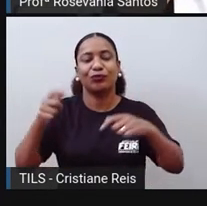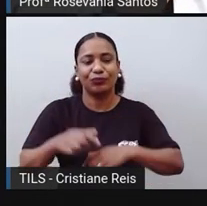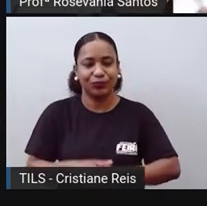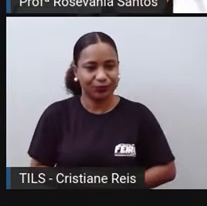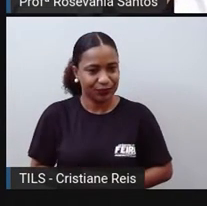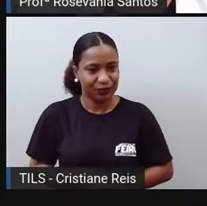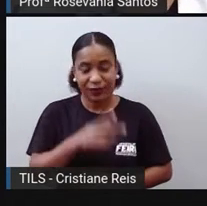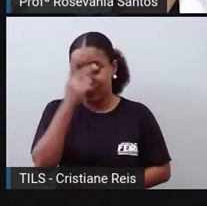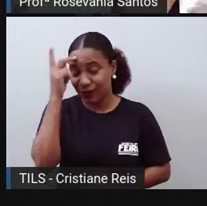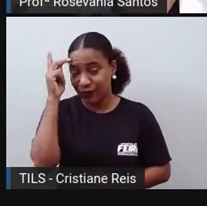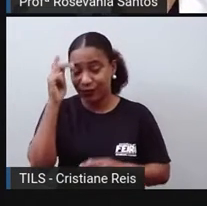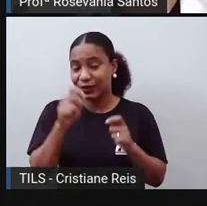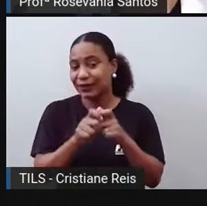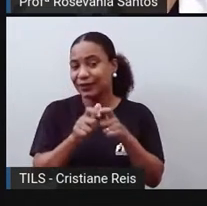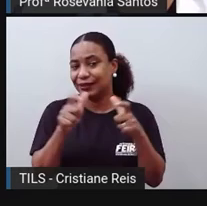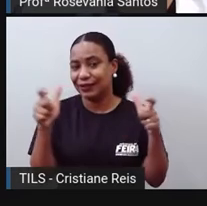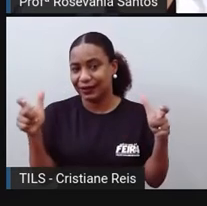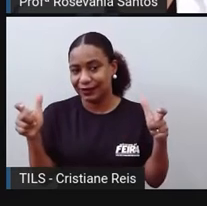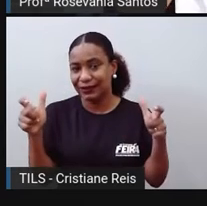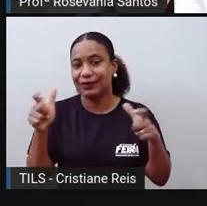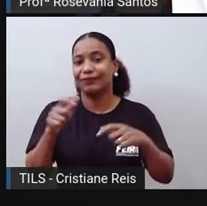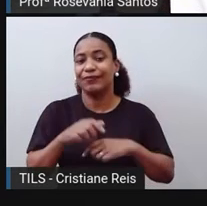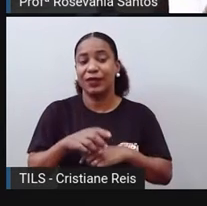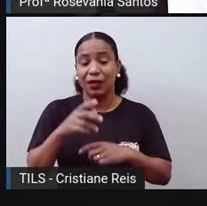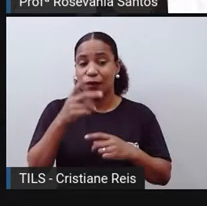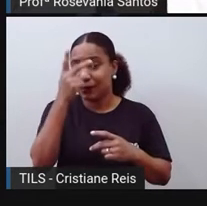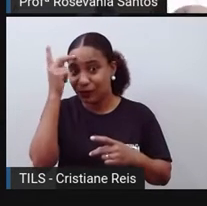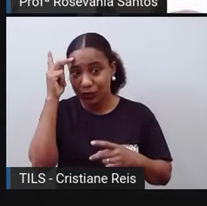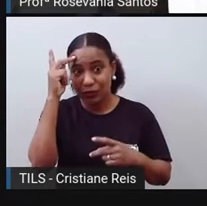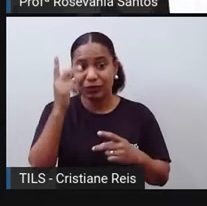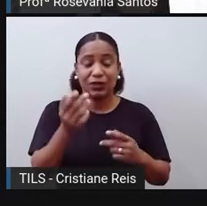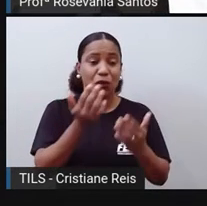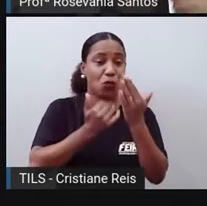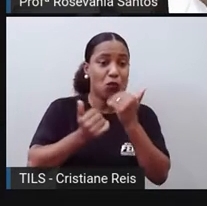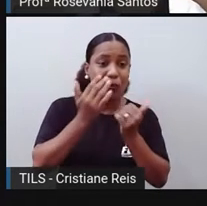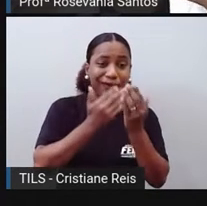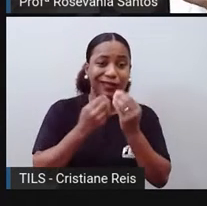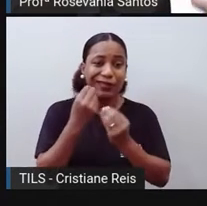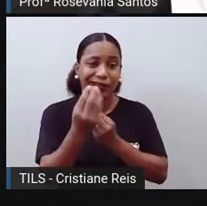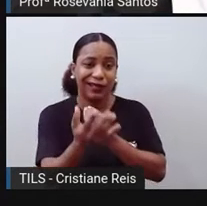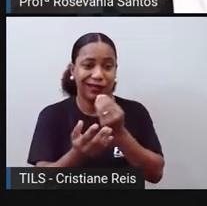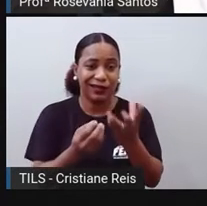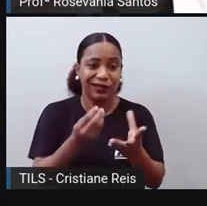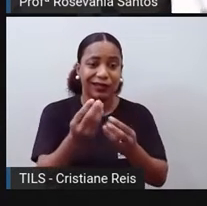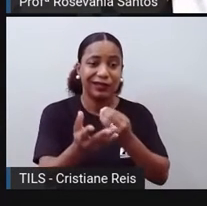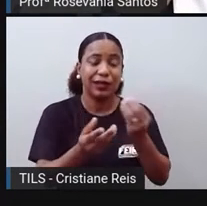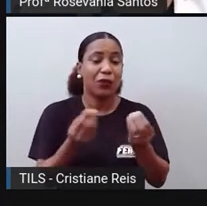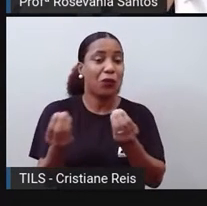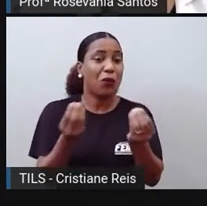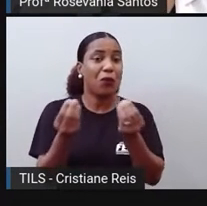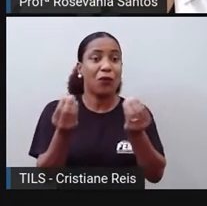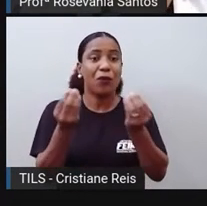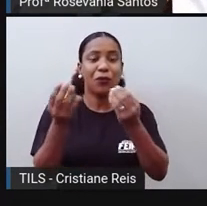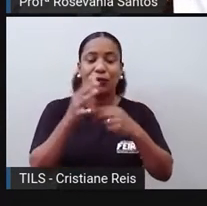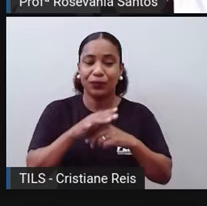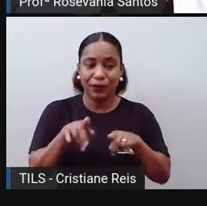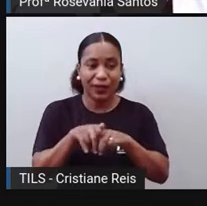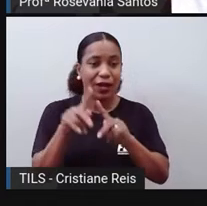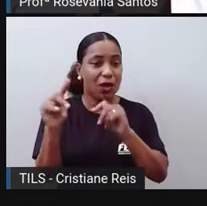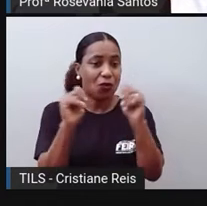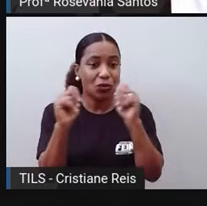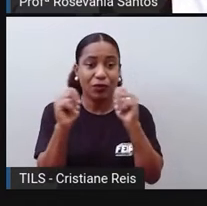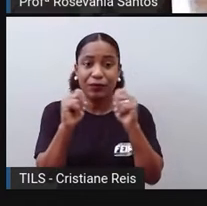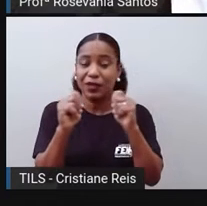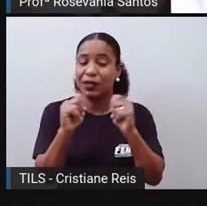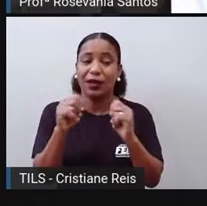mais gente do que capacidade de alimentar essas pessoas. Começou a se pensar também, né? No impacto econômico que isso